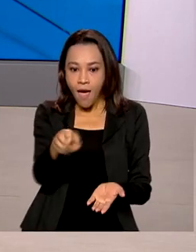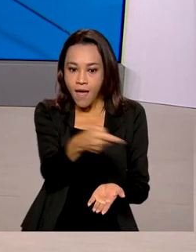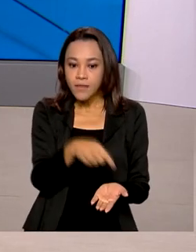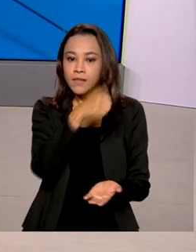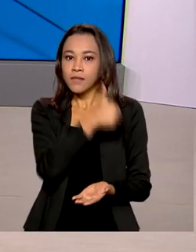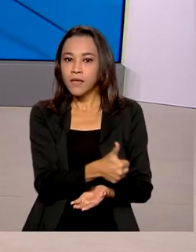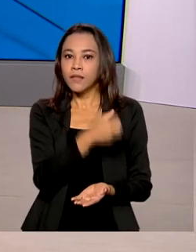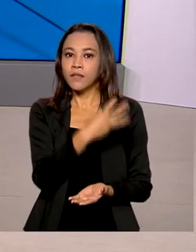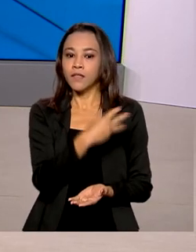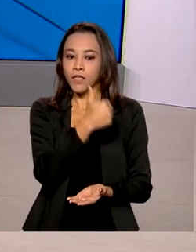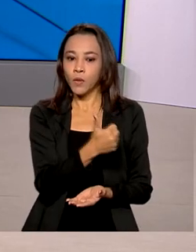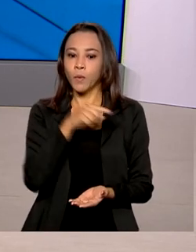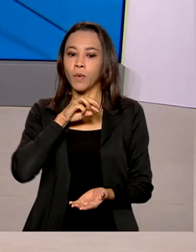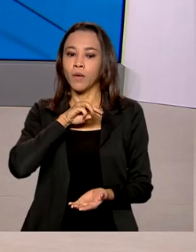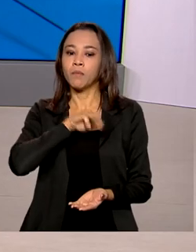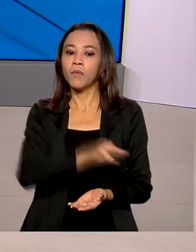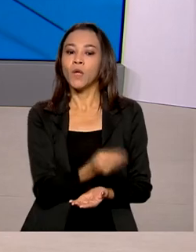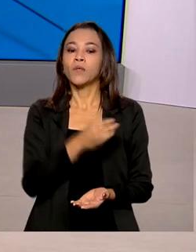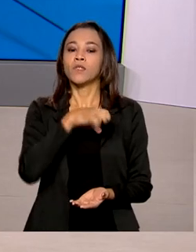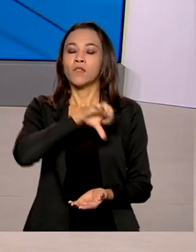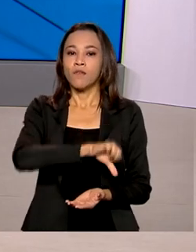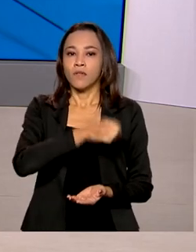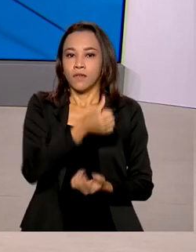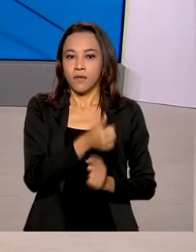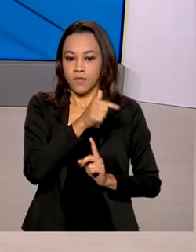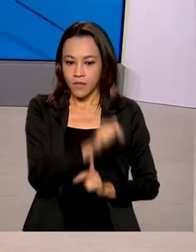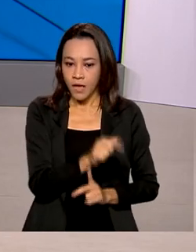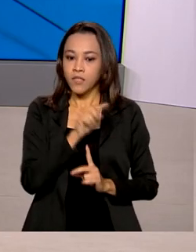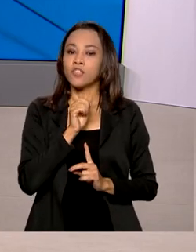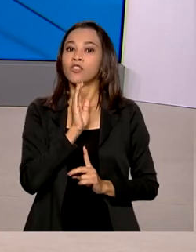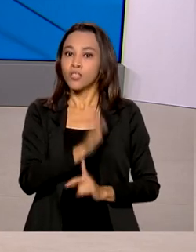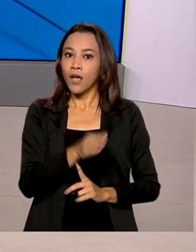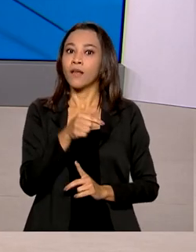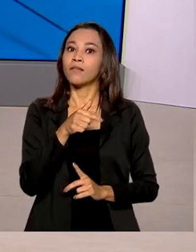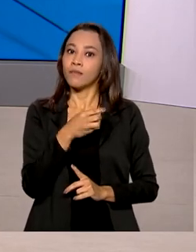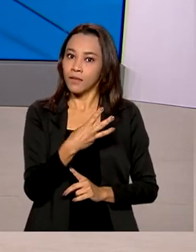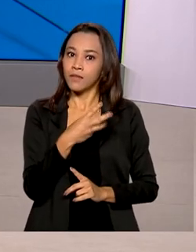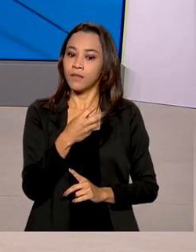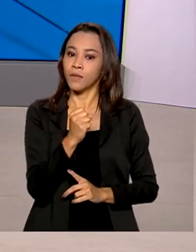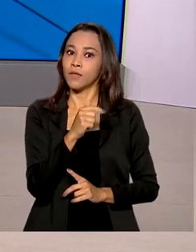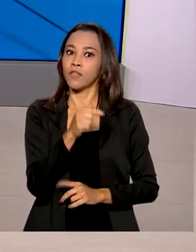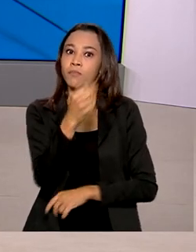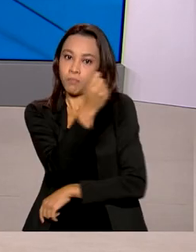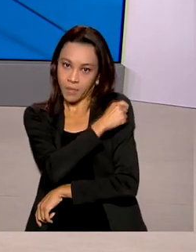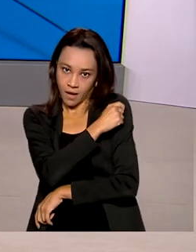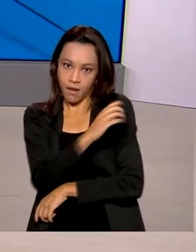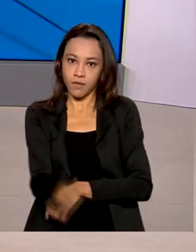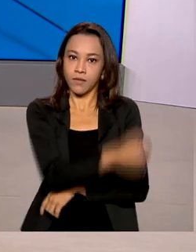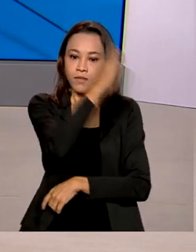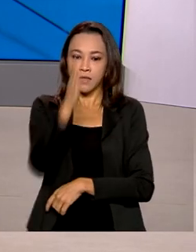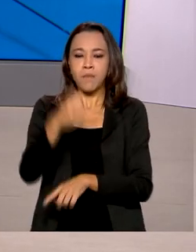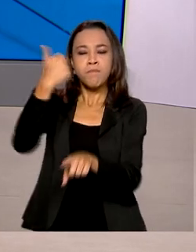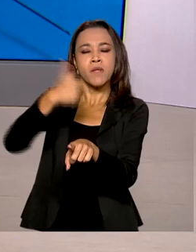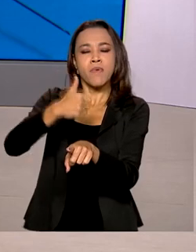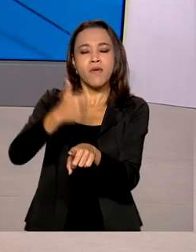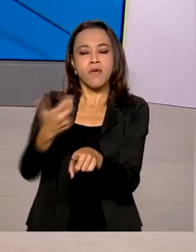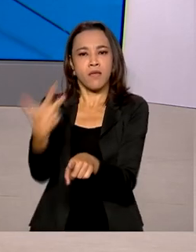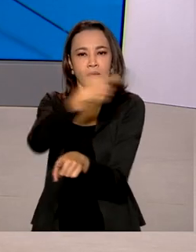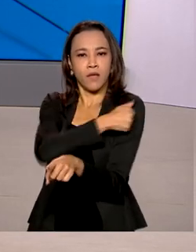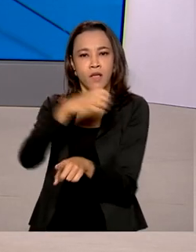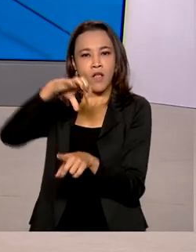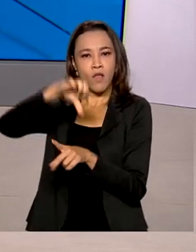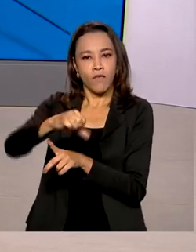967, 387 foram aplicadas. O número de brasileiros que tomaram a primeira dose da vacina